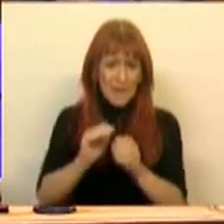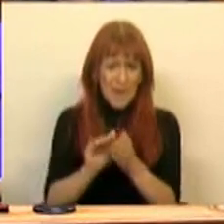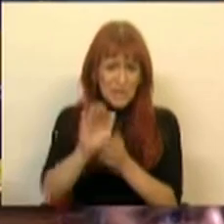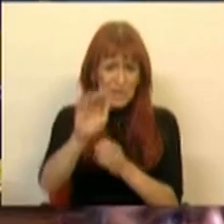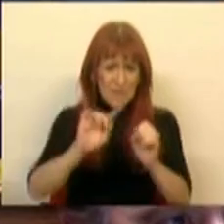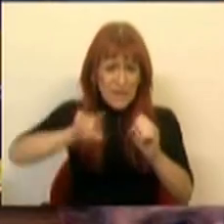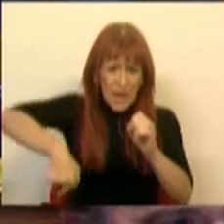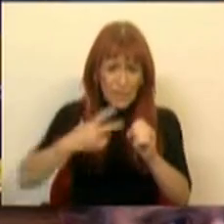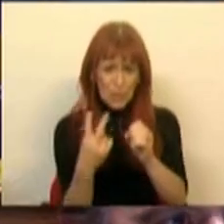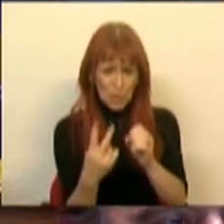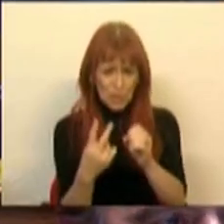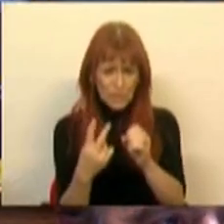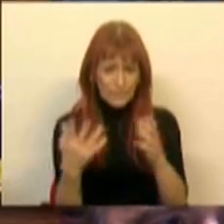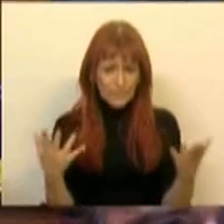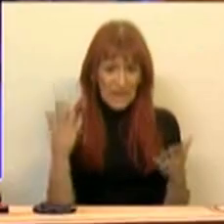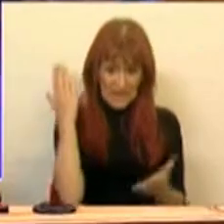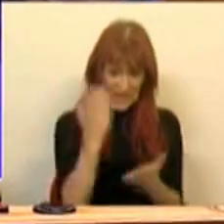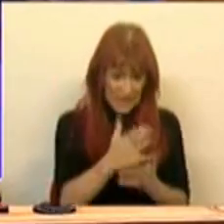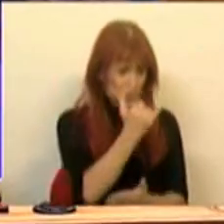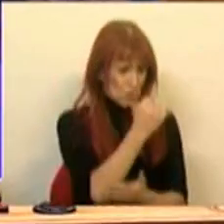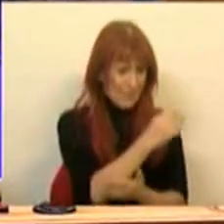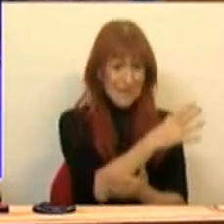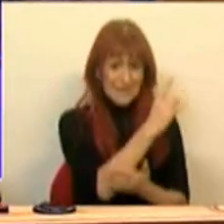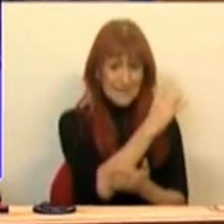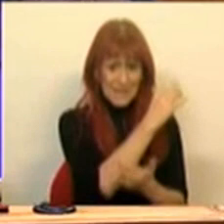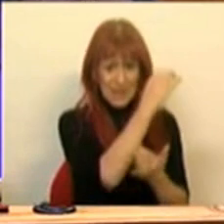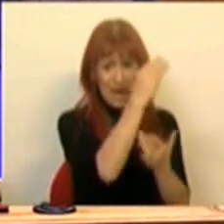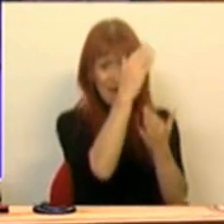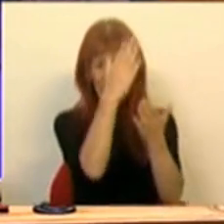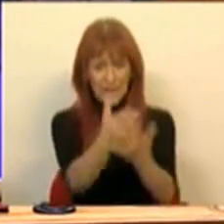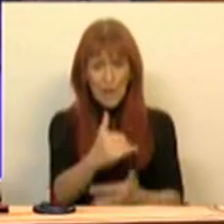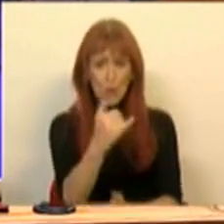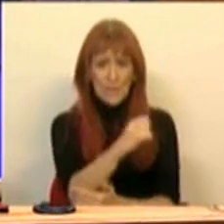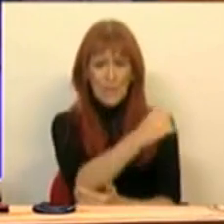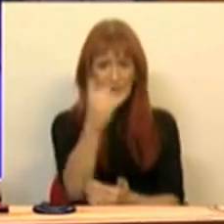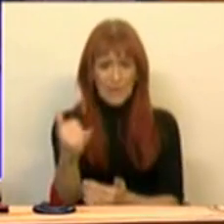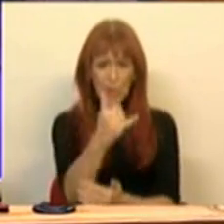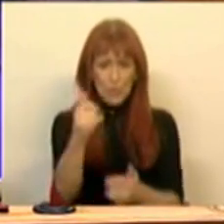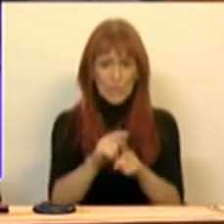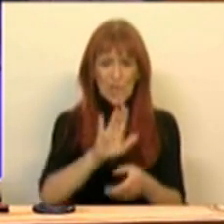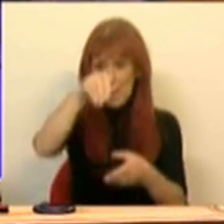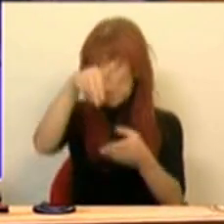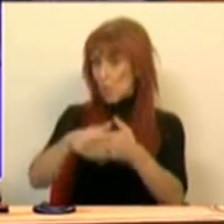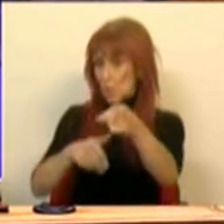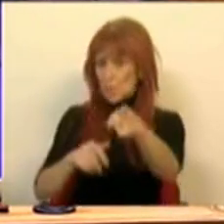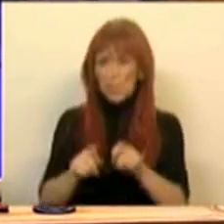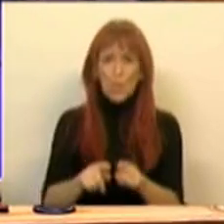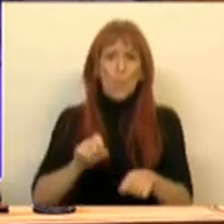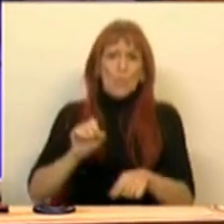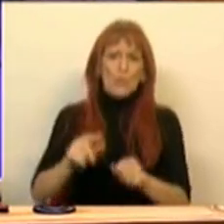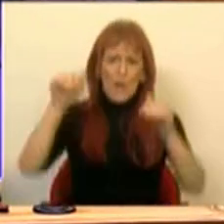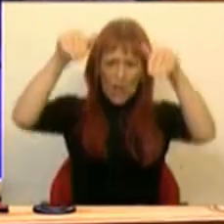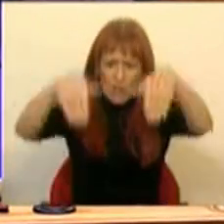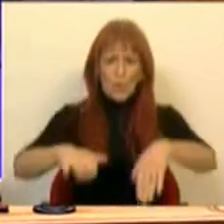cresceu 0,2%. Desde 2016 até 2022, incluindo com a brutal